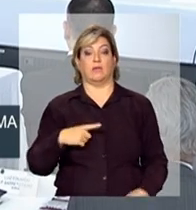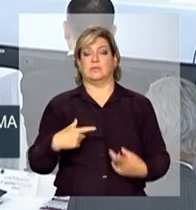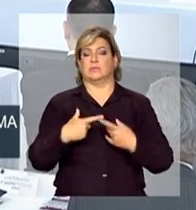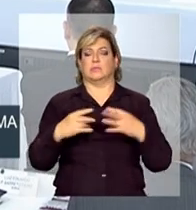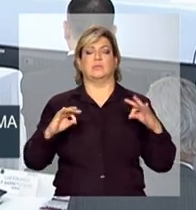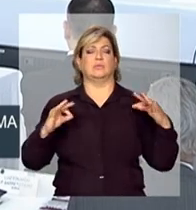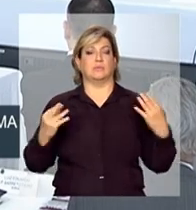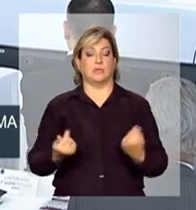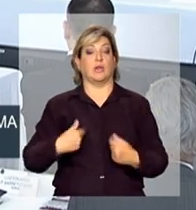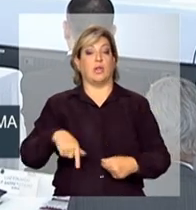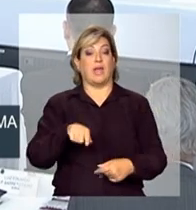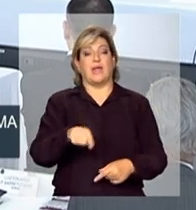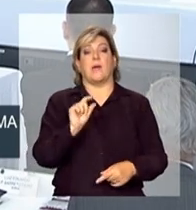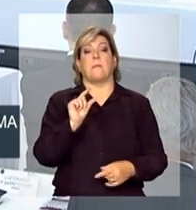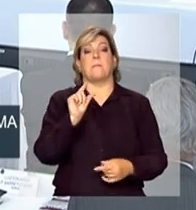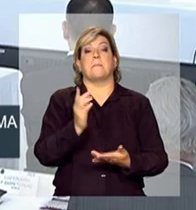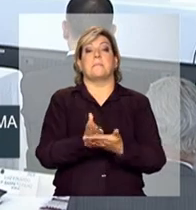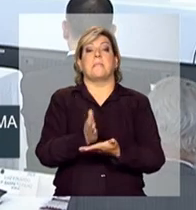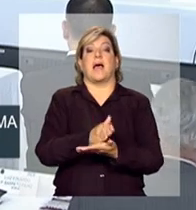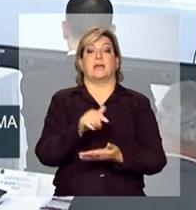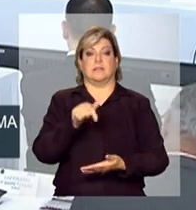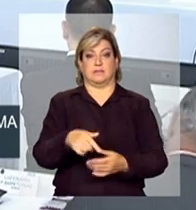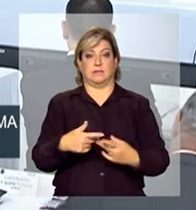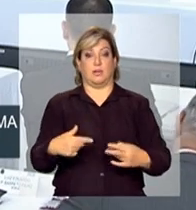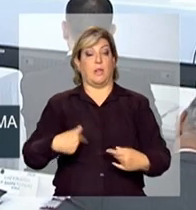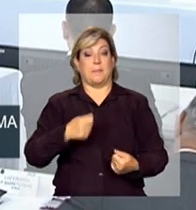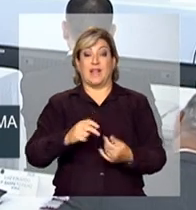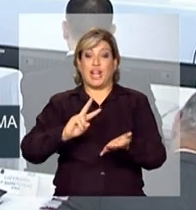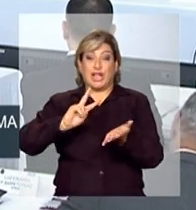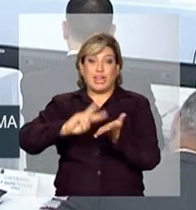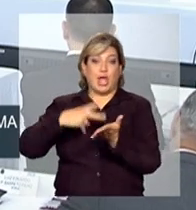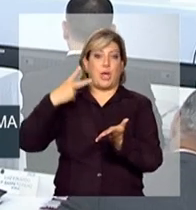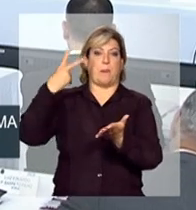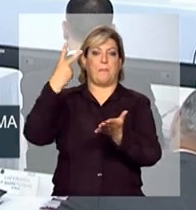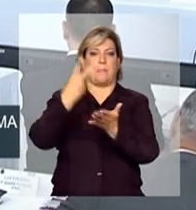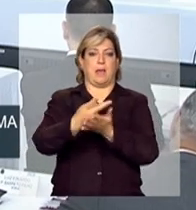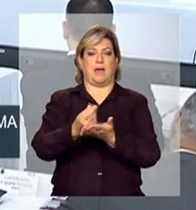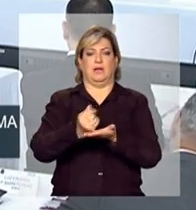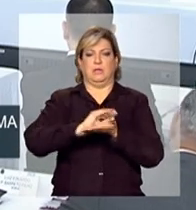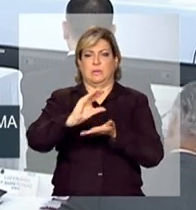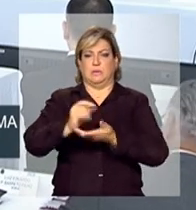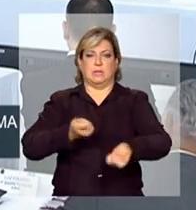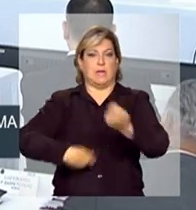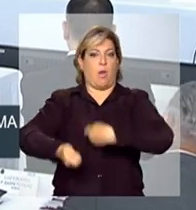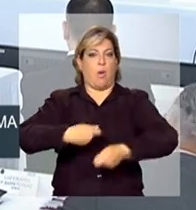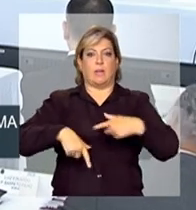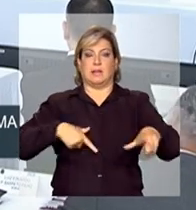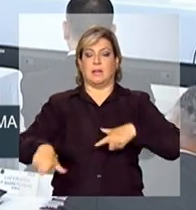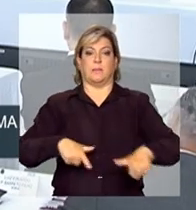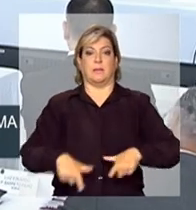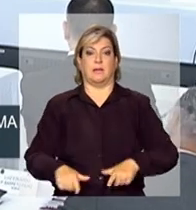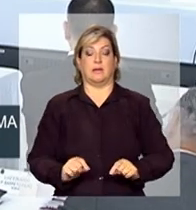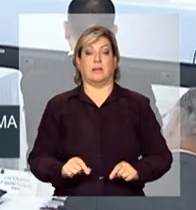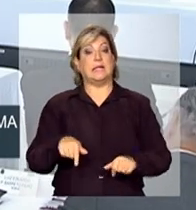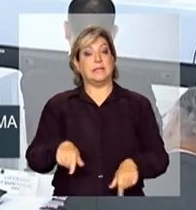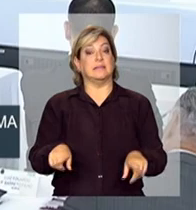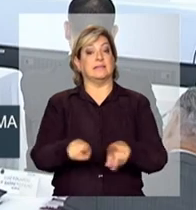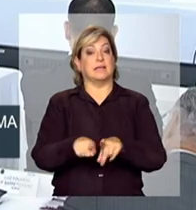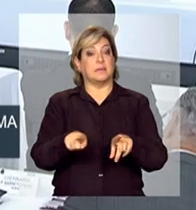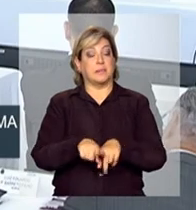do capítulo. Nós temos de dobrar esse nível de investimento. Para isso, também implica